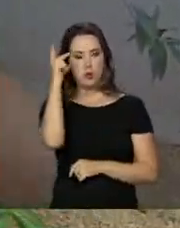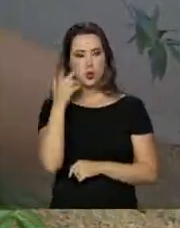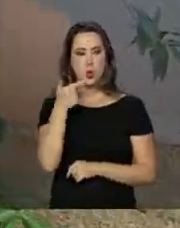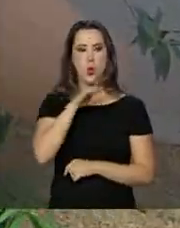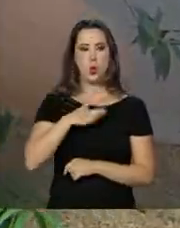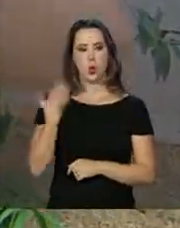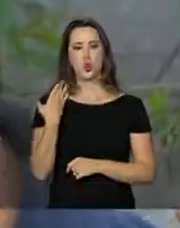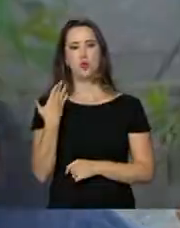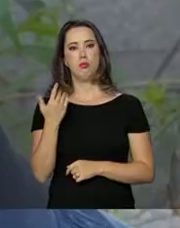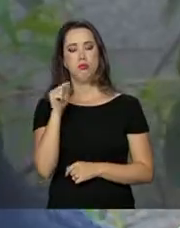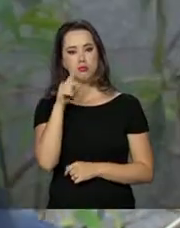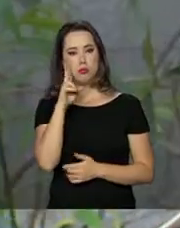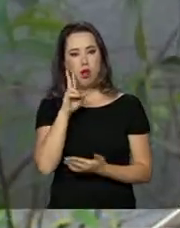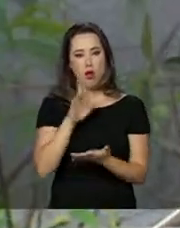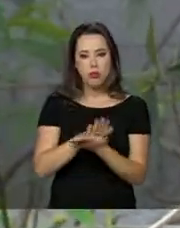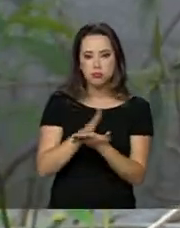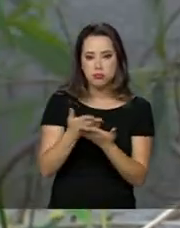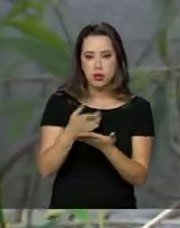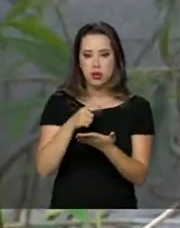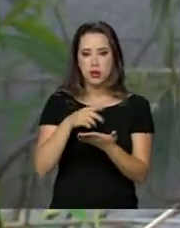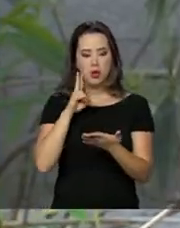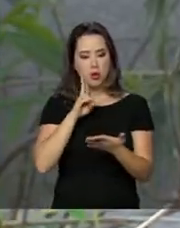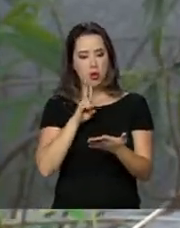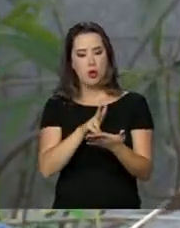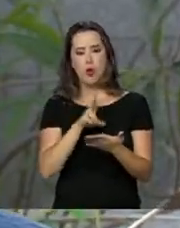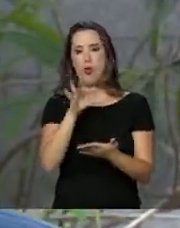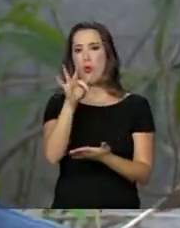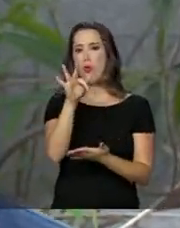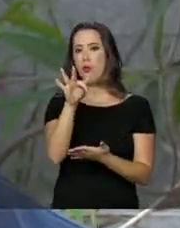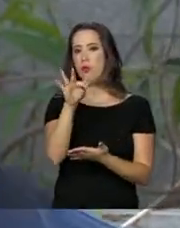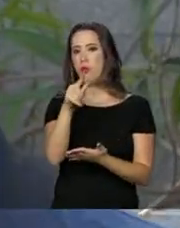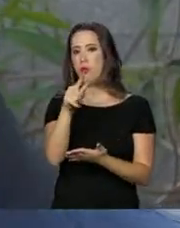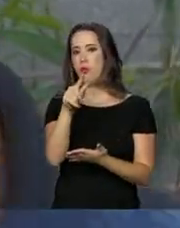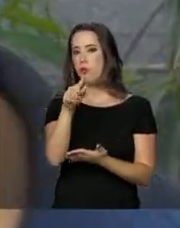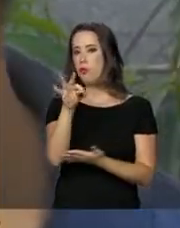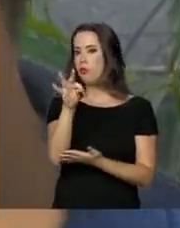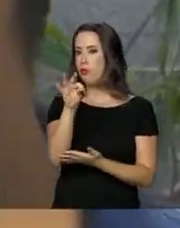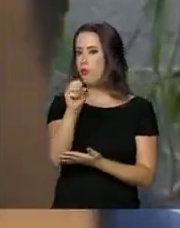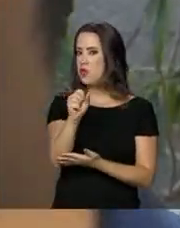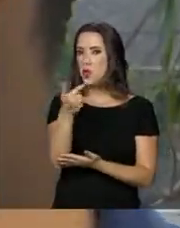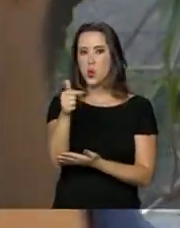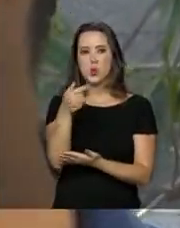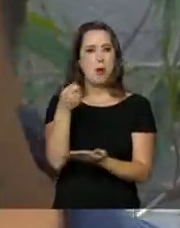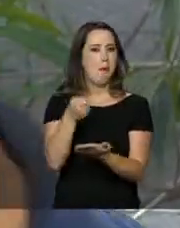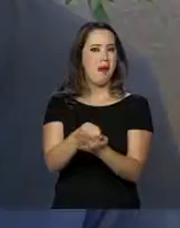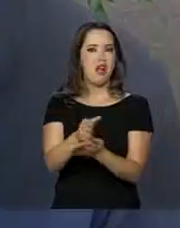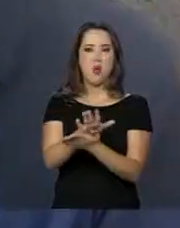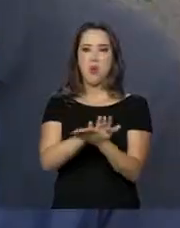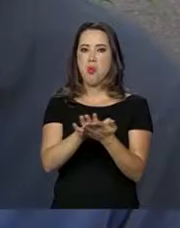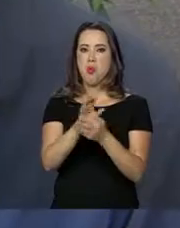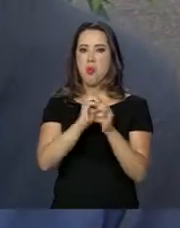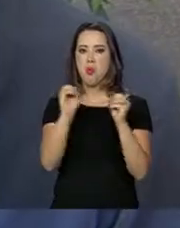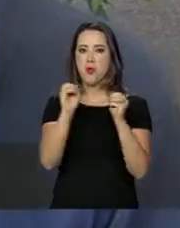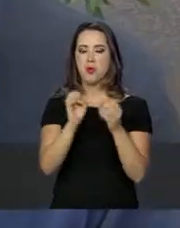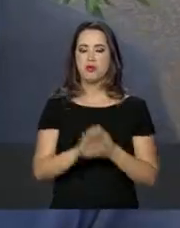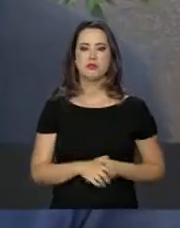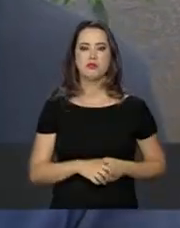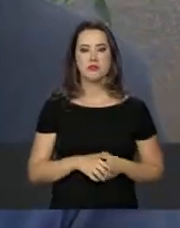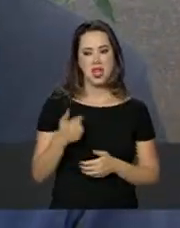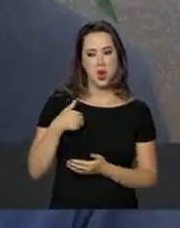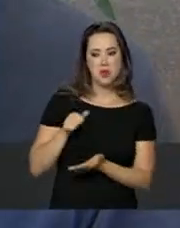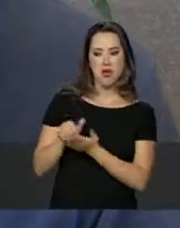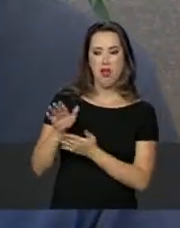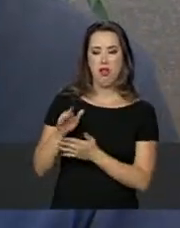outra surpresa. O valor do Fundo de Garantia do Tempo de Serviço não havia sido depositado. Quando eu fui demitido dessa